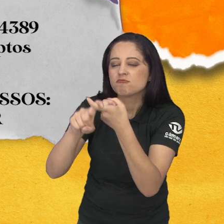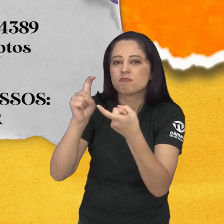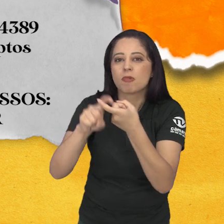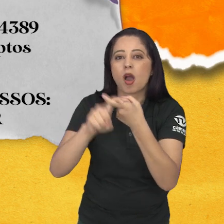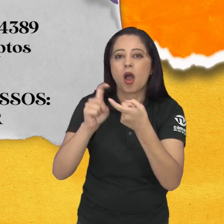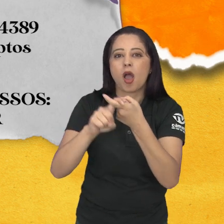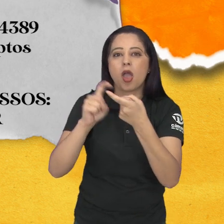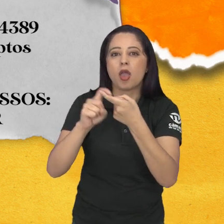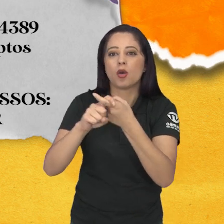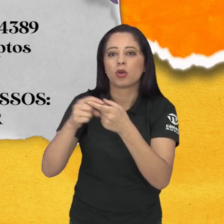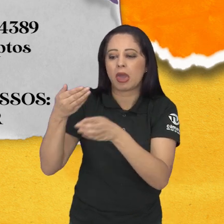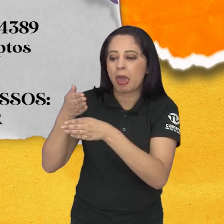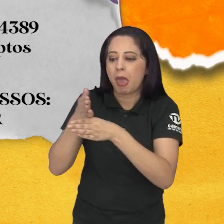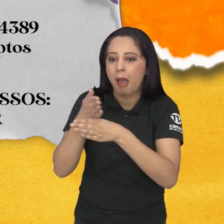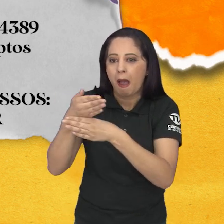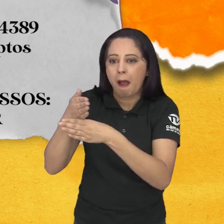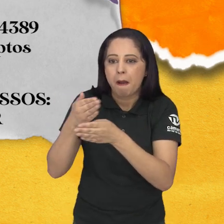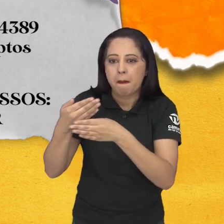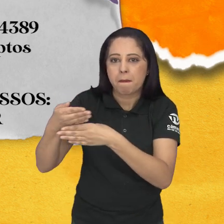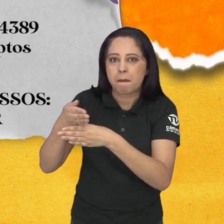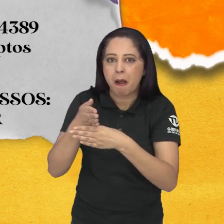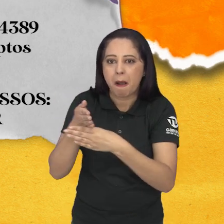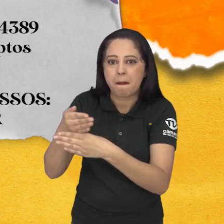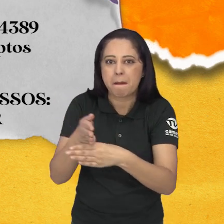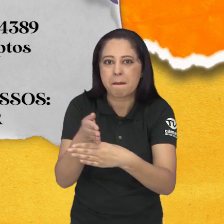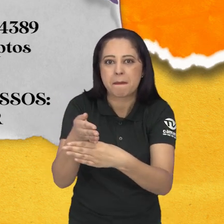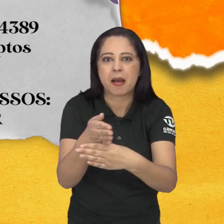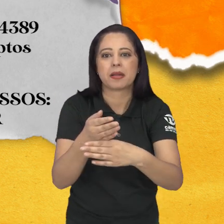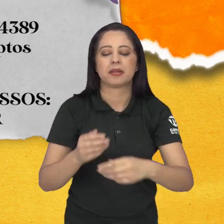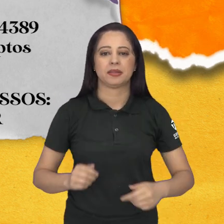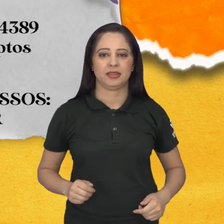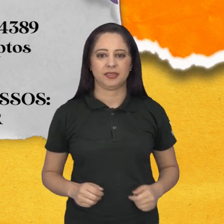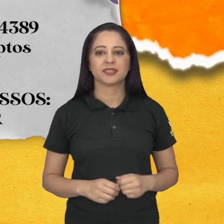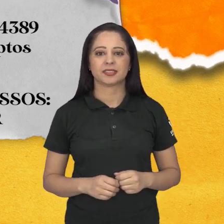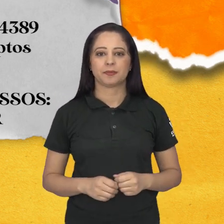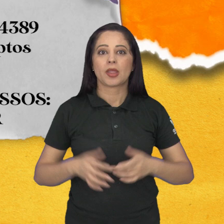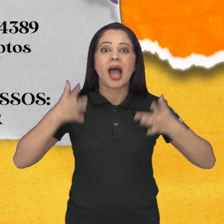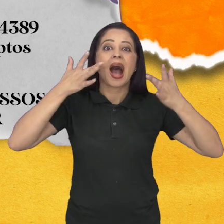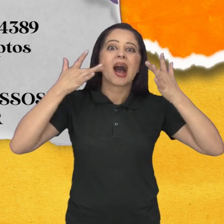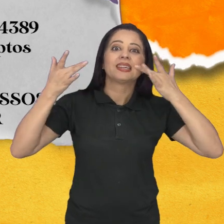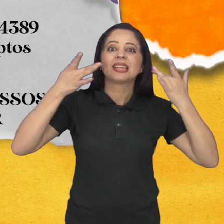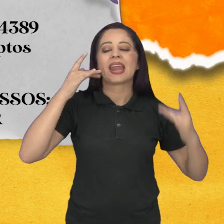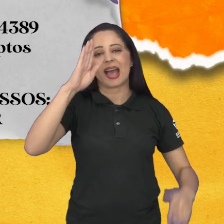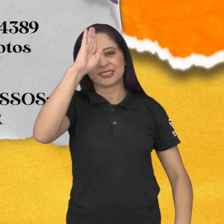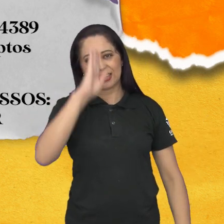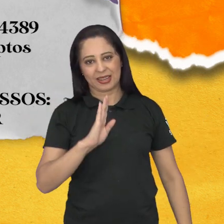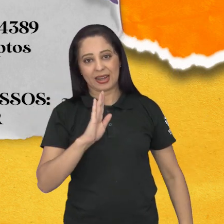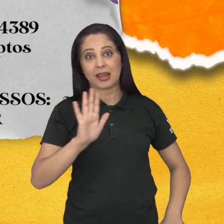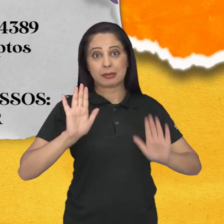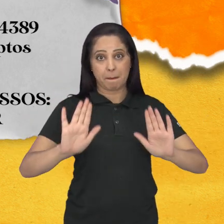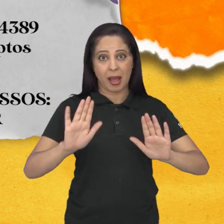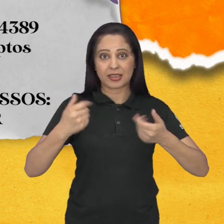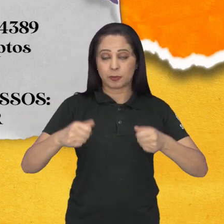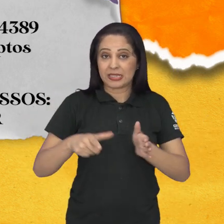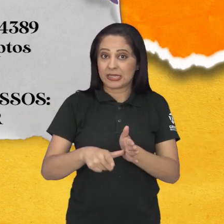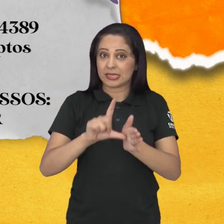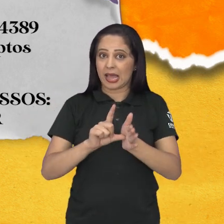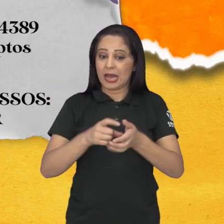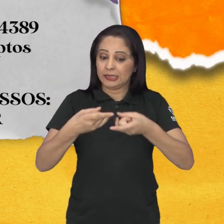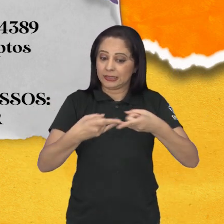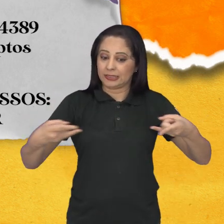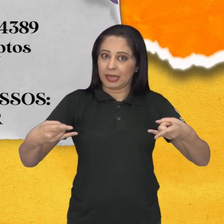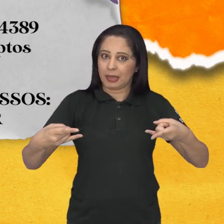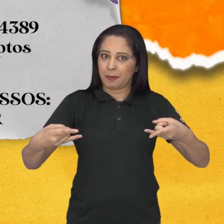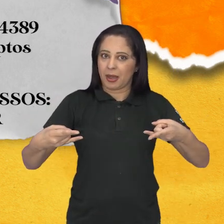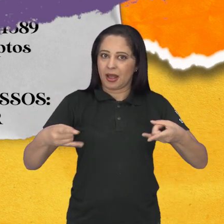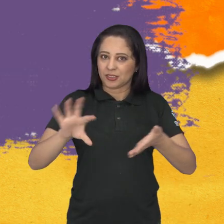a baleia que arrancou sua perna e o arrastou para as profundezas do mar. A apresentação é gratuita, mas é necessário reservar